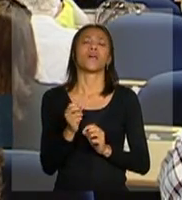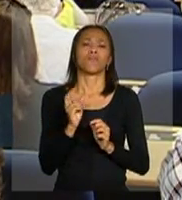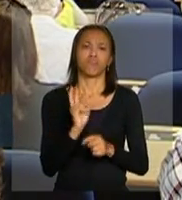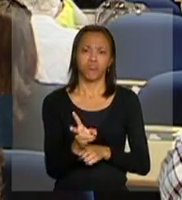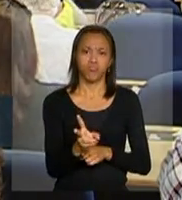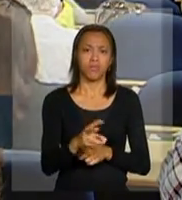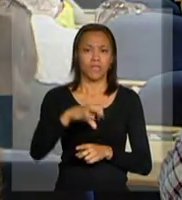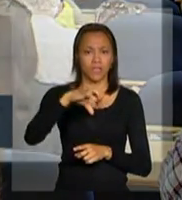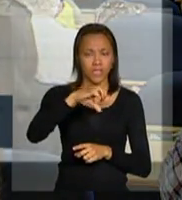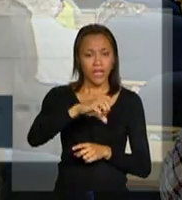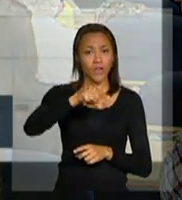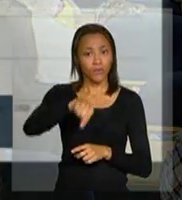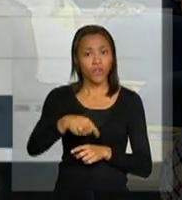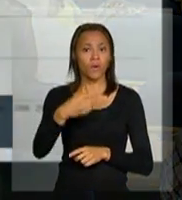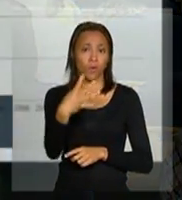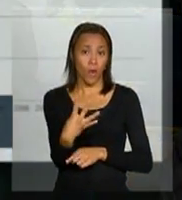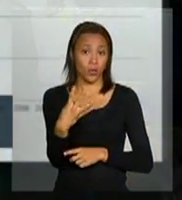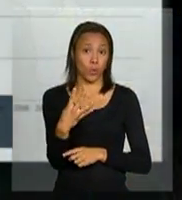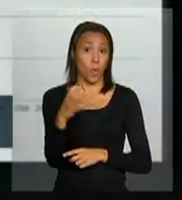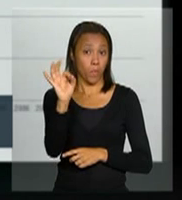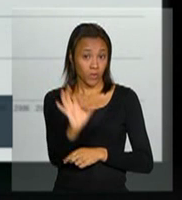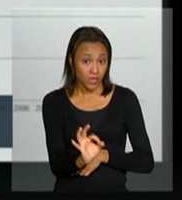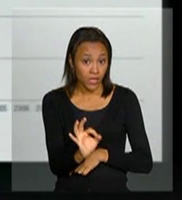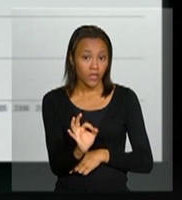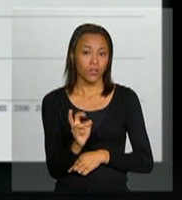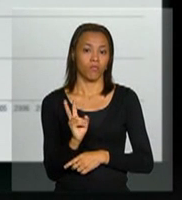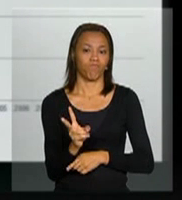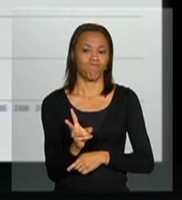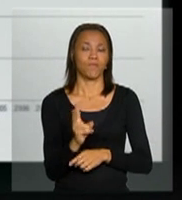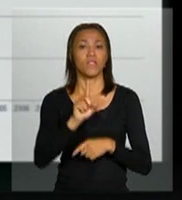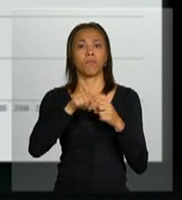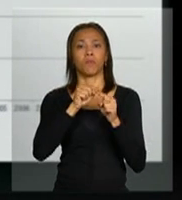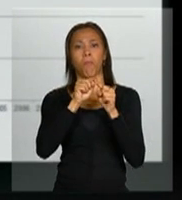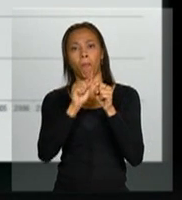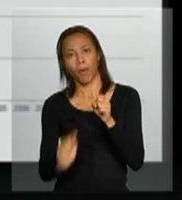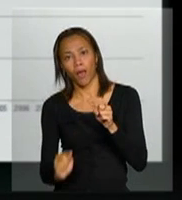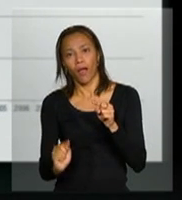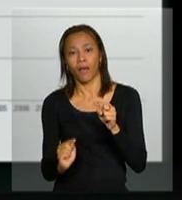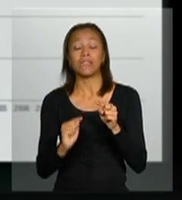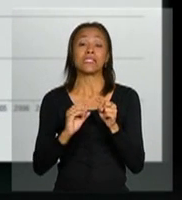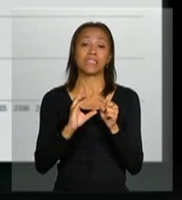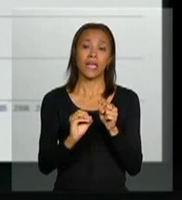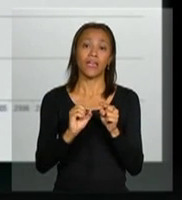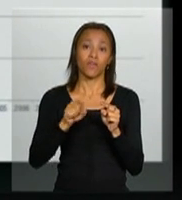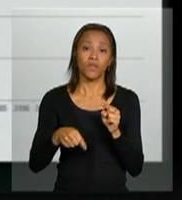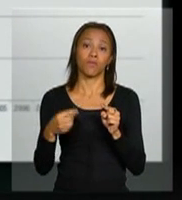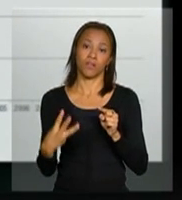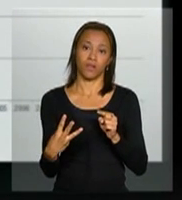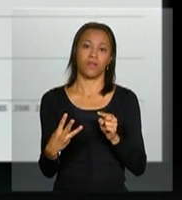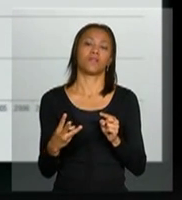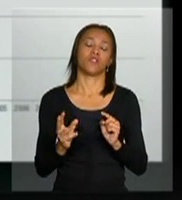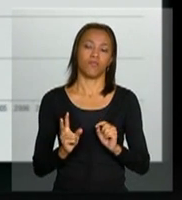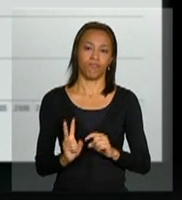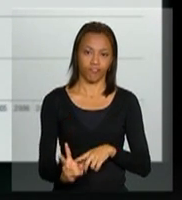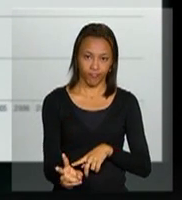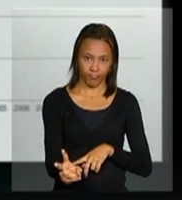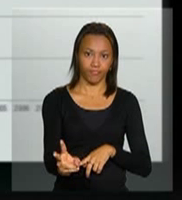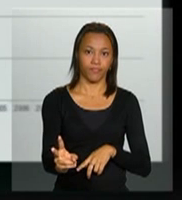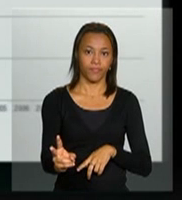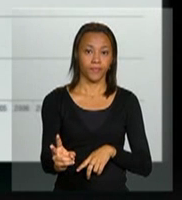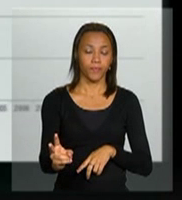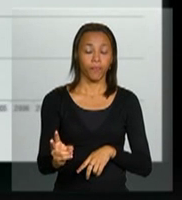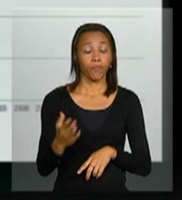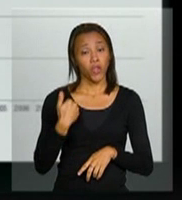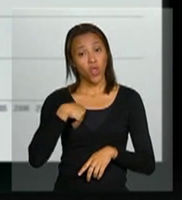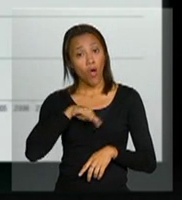,4% ao longo desse período e caiu para 0,3 e se mantém. Nós não